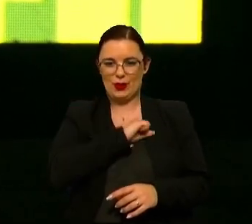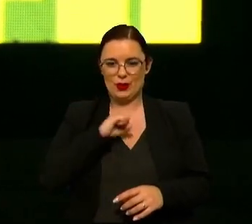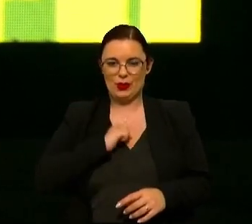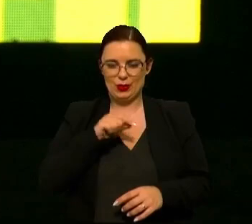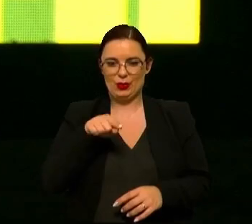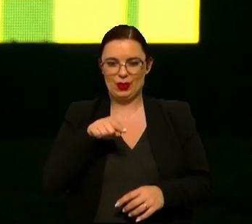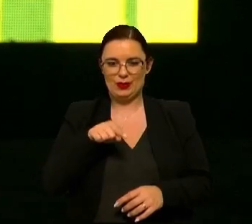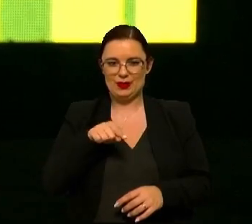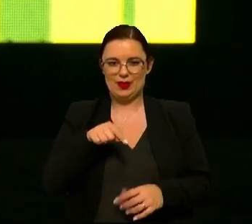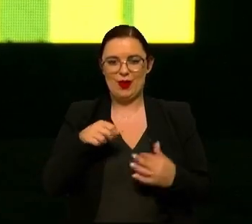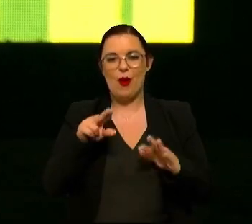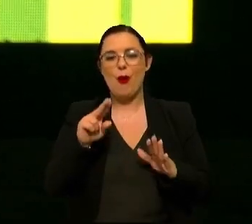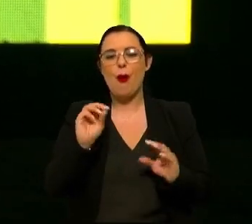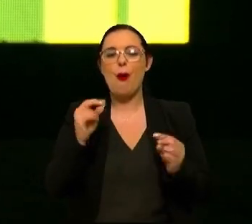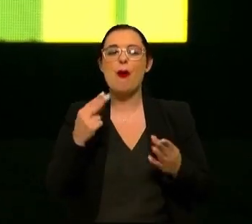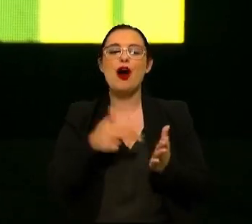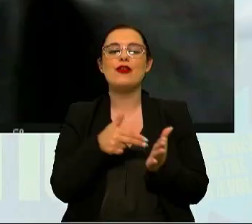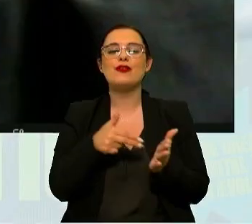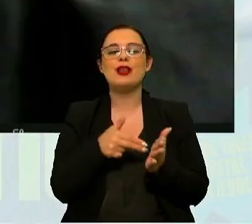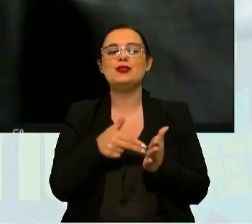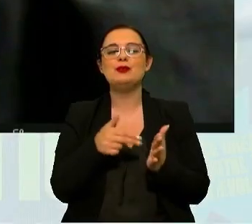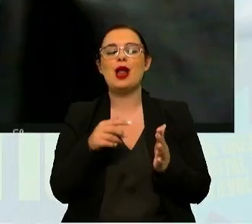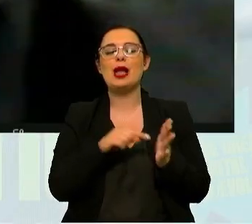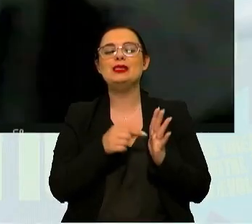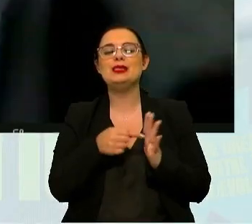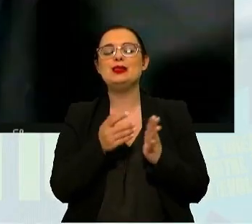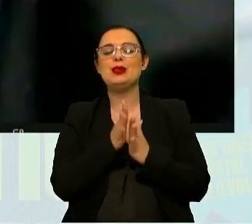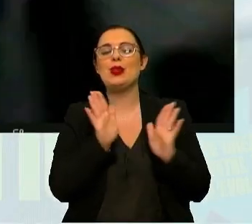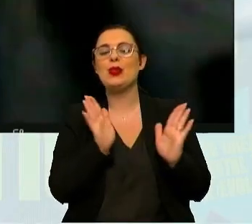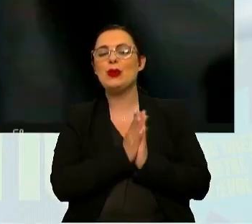ou vai esperar ou vai esperar que esteja tudo testado